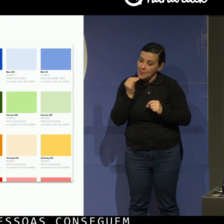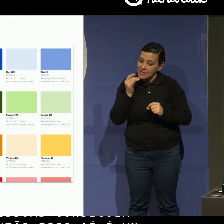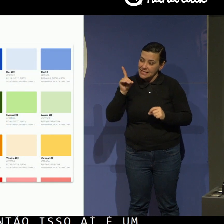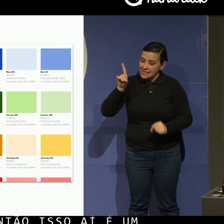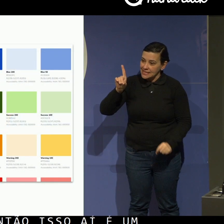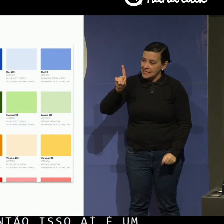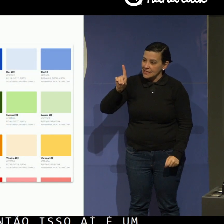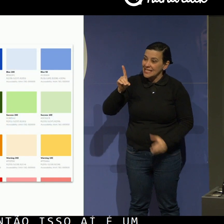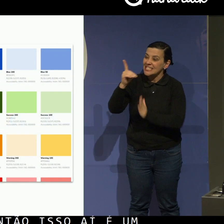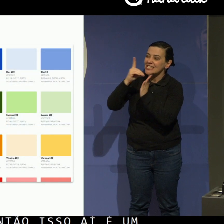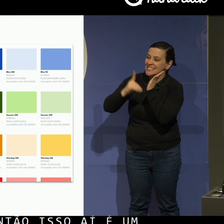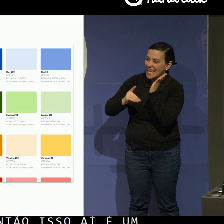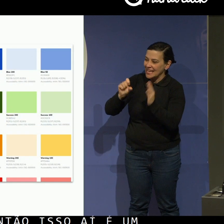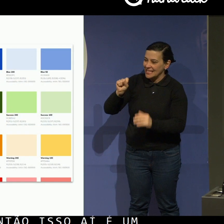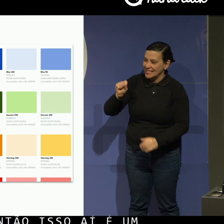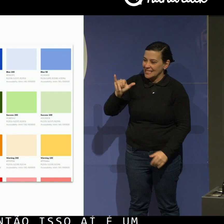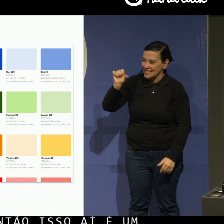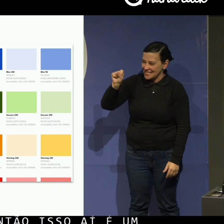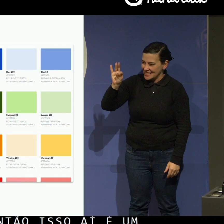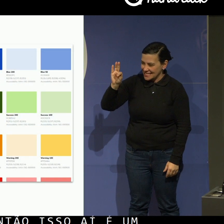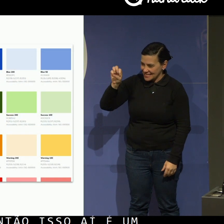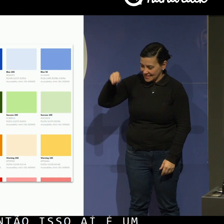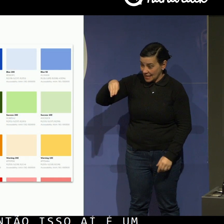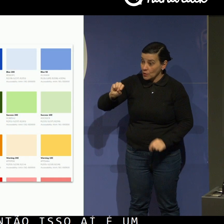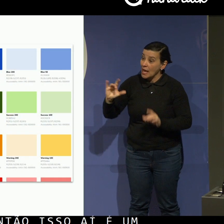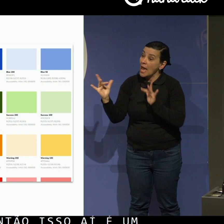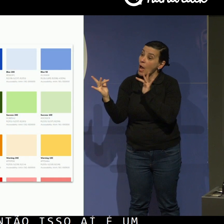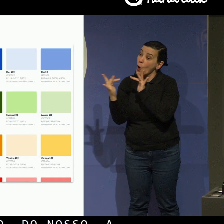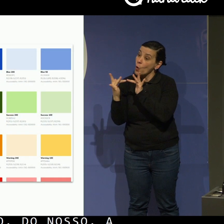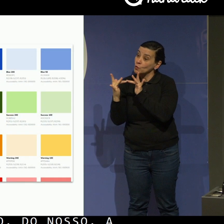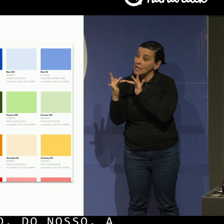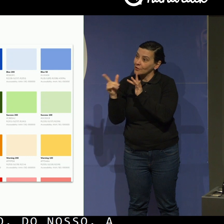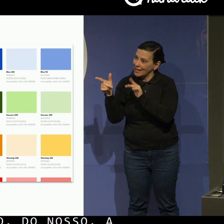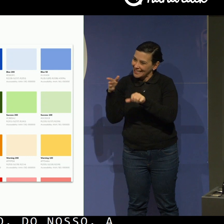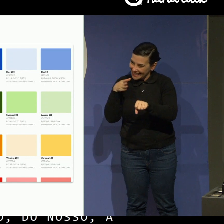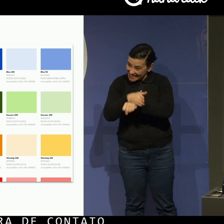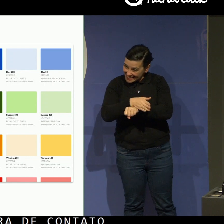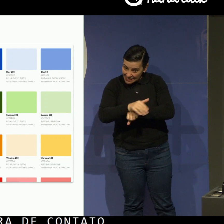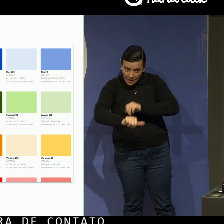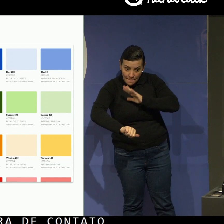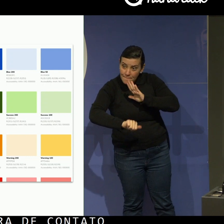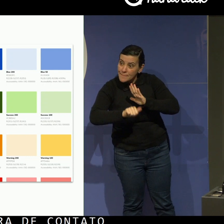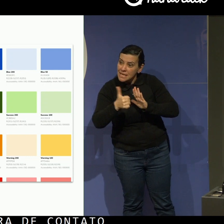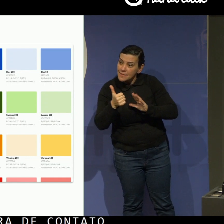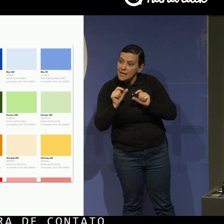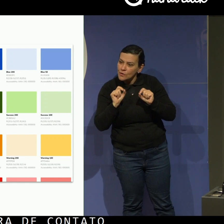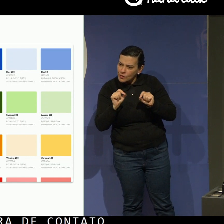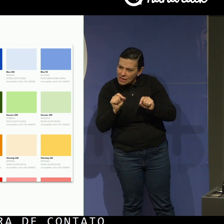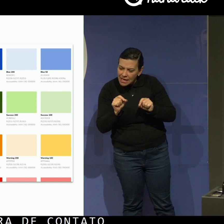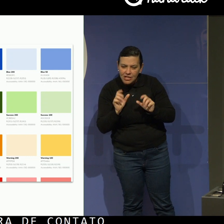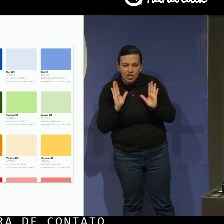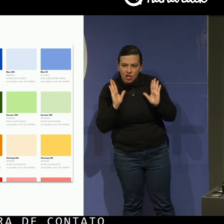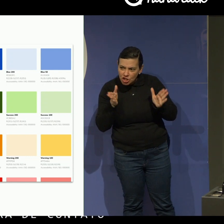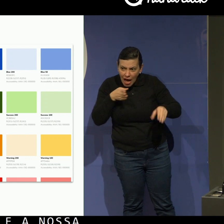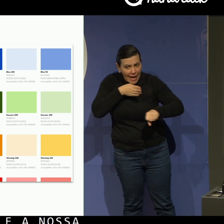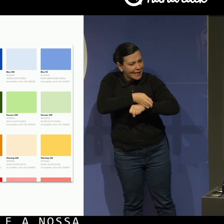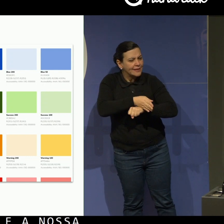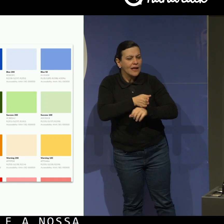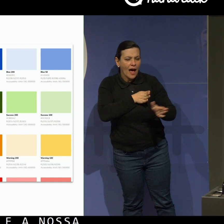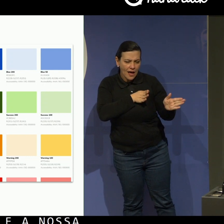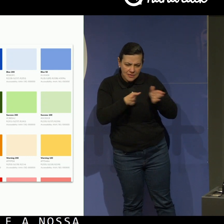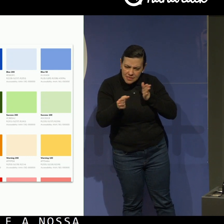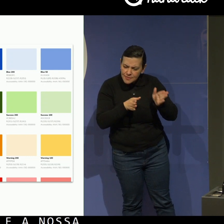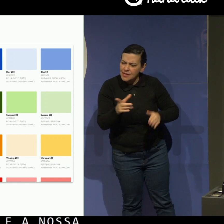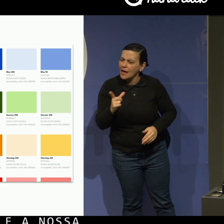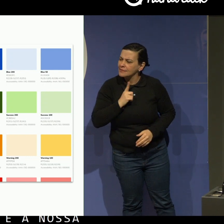a primeira, a primeira barreira de contato entre o usuário e a nossa plataforma. Então, a gente garante acessibilidade, garante, garante